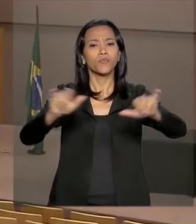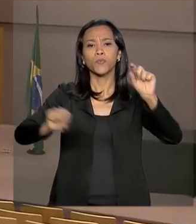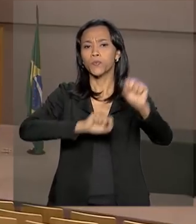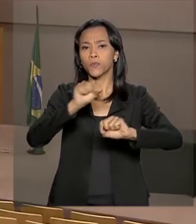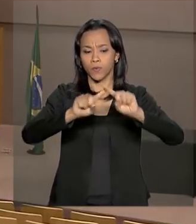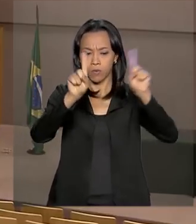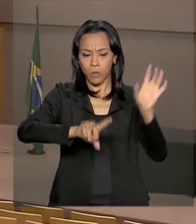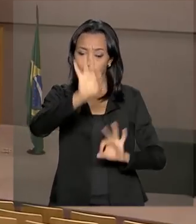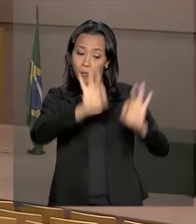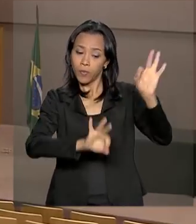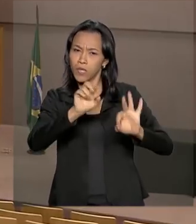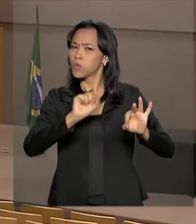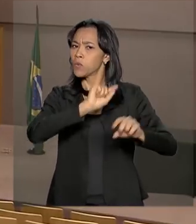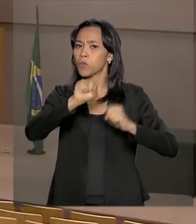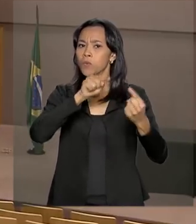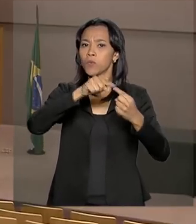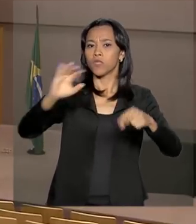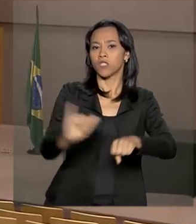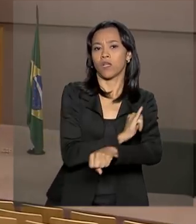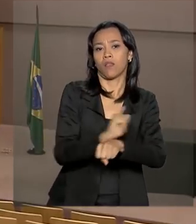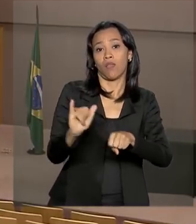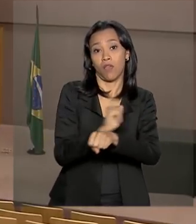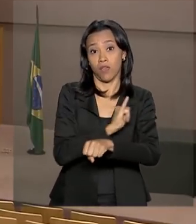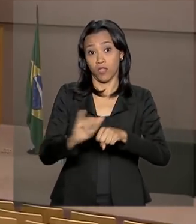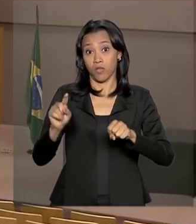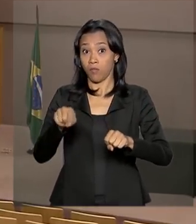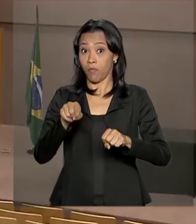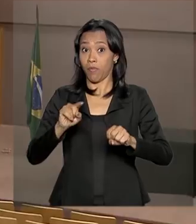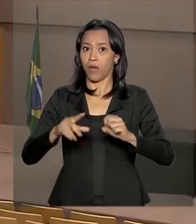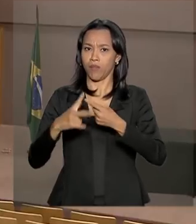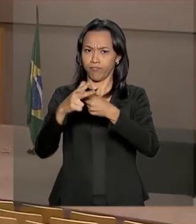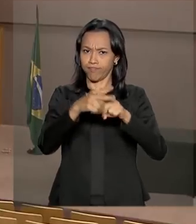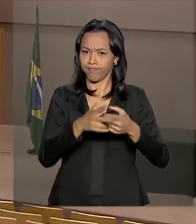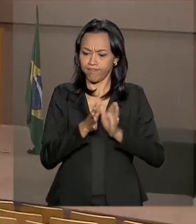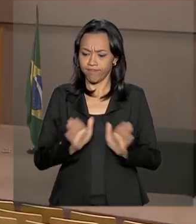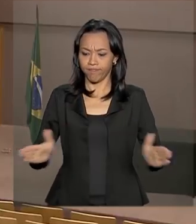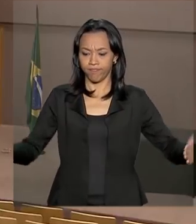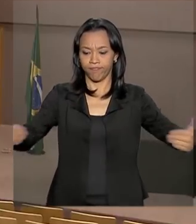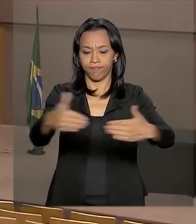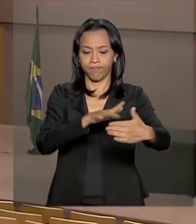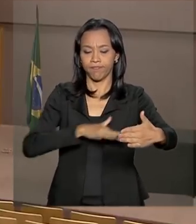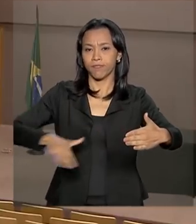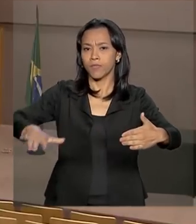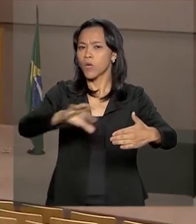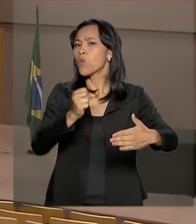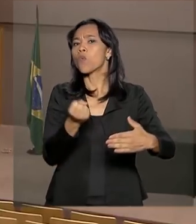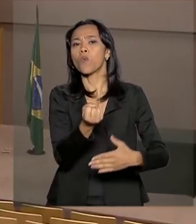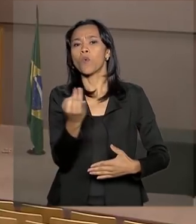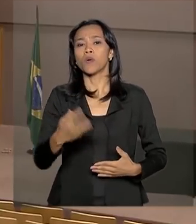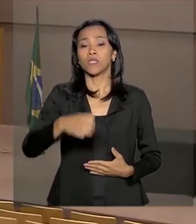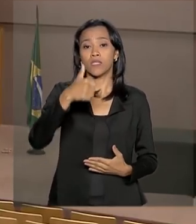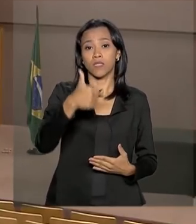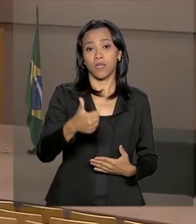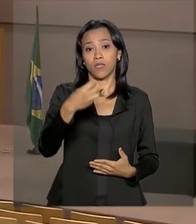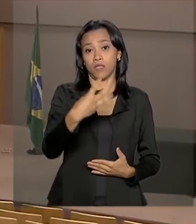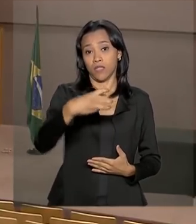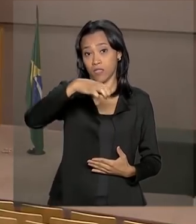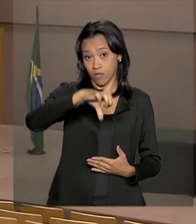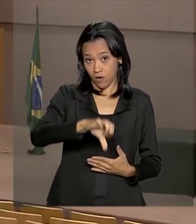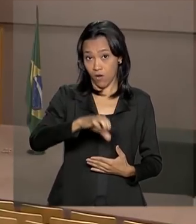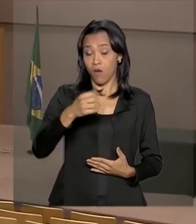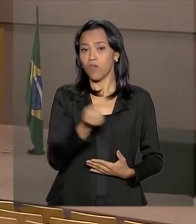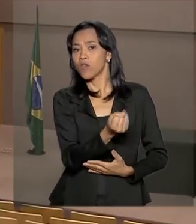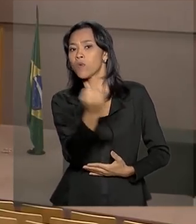Estratégicas para a Reabilitação de Barragens. Esse plano contempla 139 barragens em 14 estados